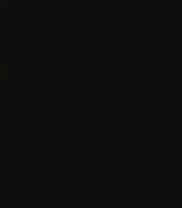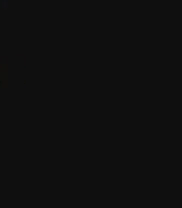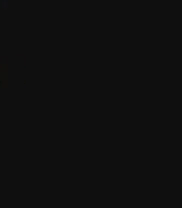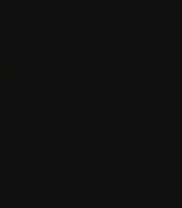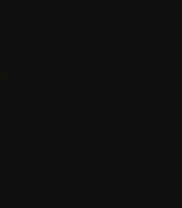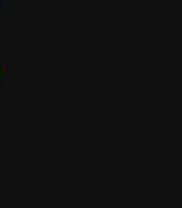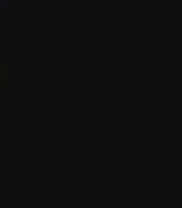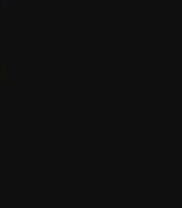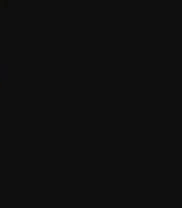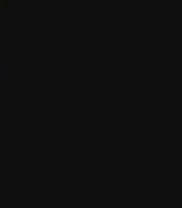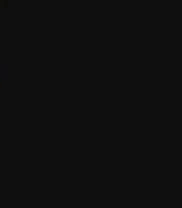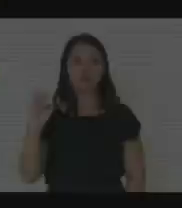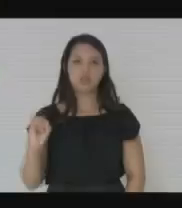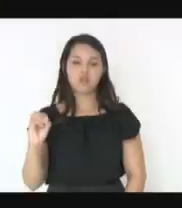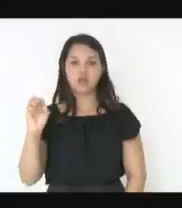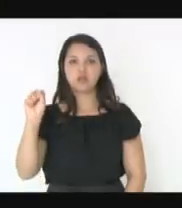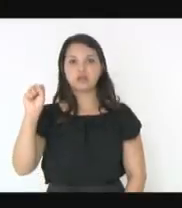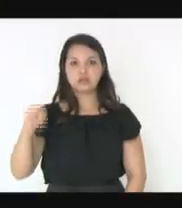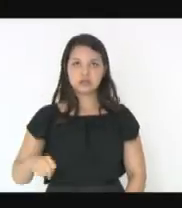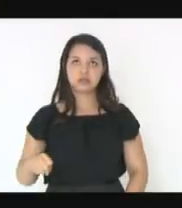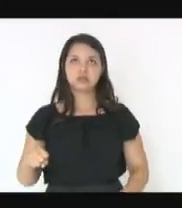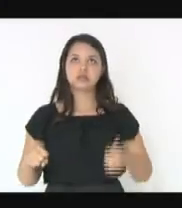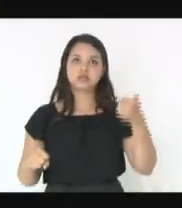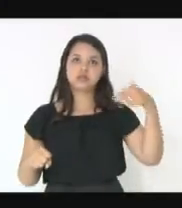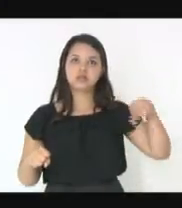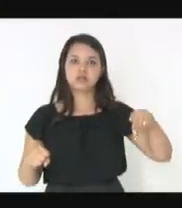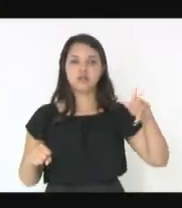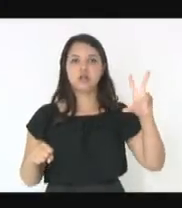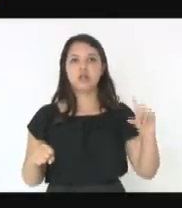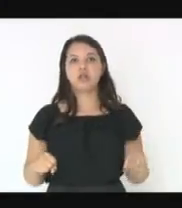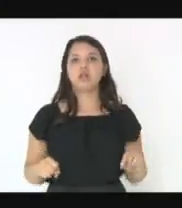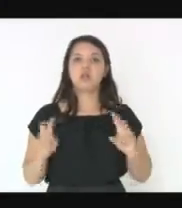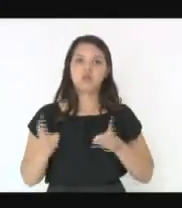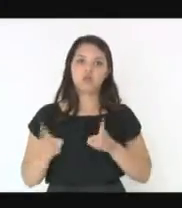Dez votos, sim, dezessete, não, mantido o veto.